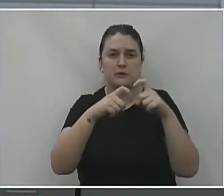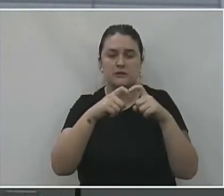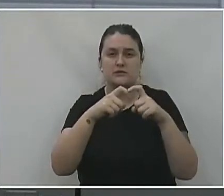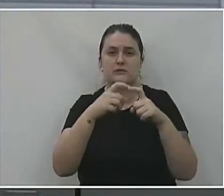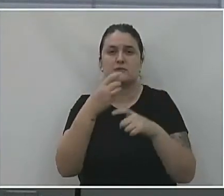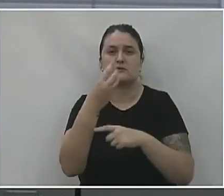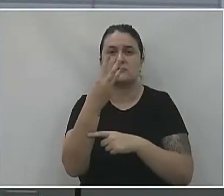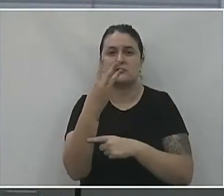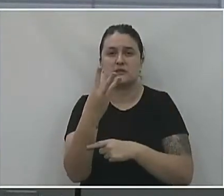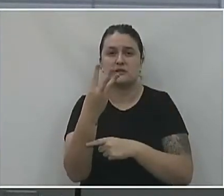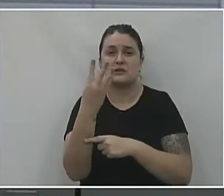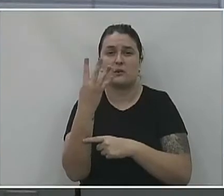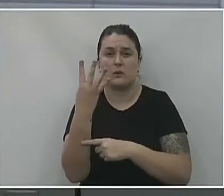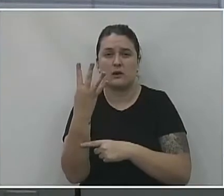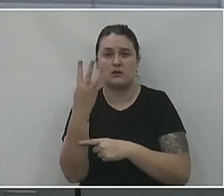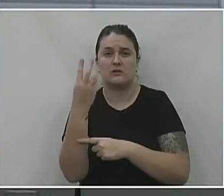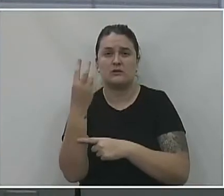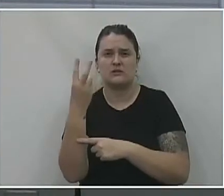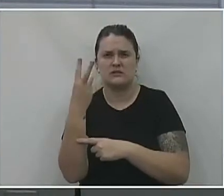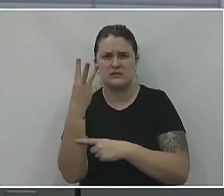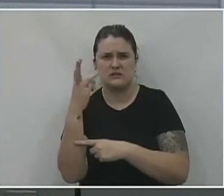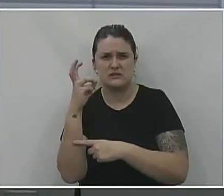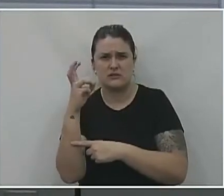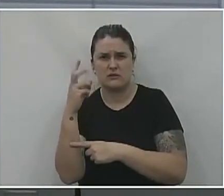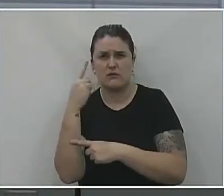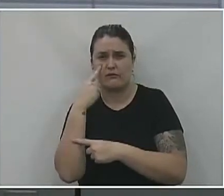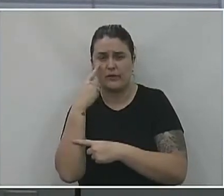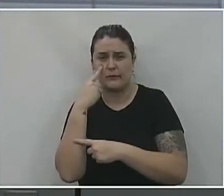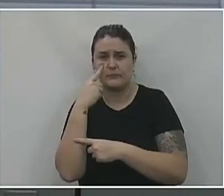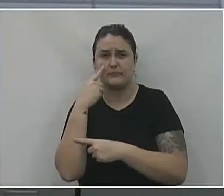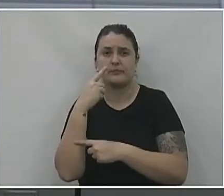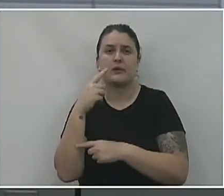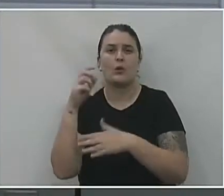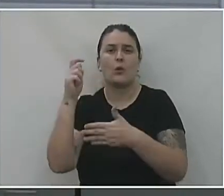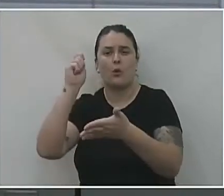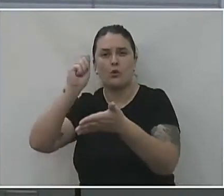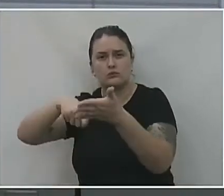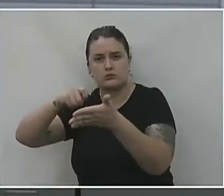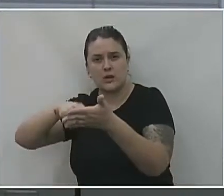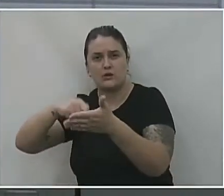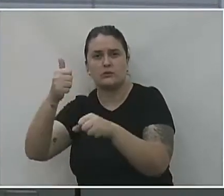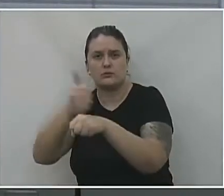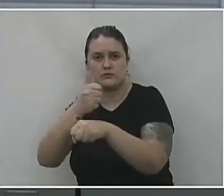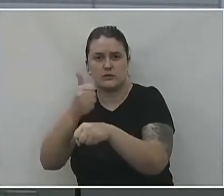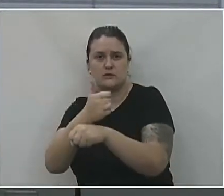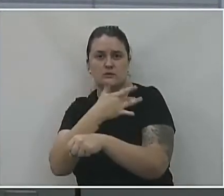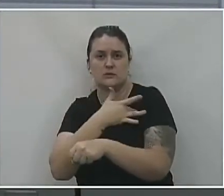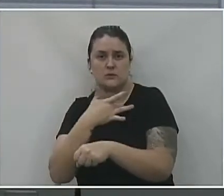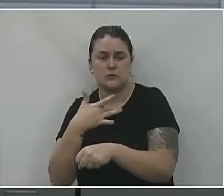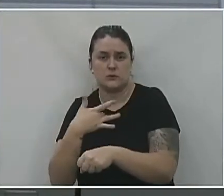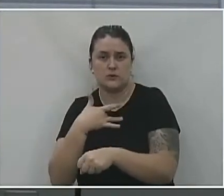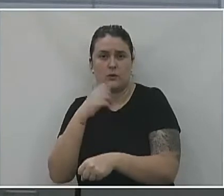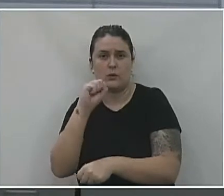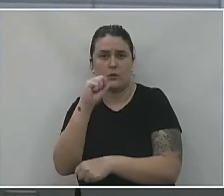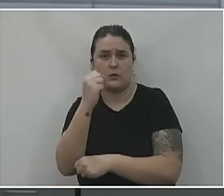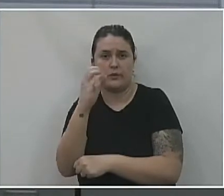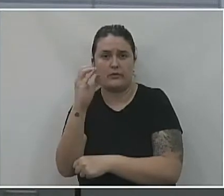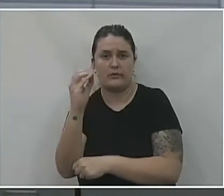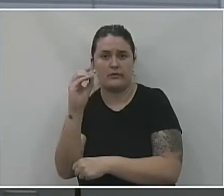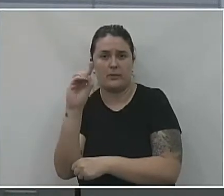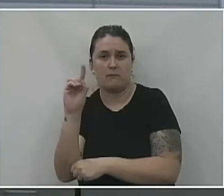.535,44. Serviços de terceiros, pessoas jurídicas, profissionais de saúde e contratualizados, R$ 80.000.